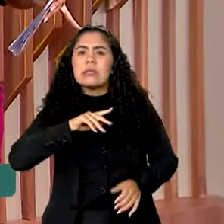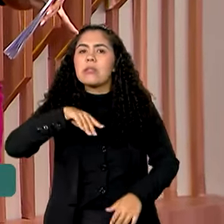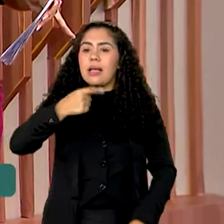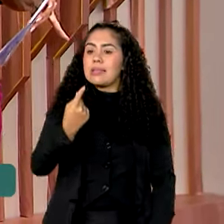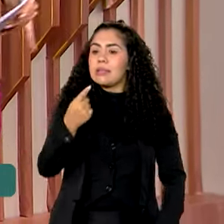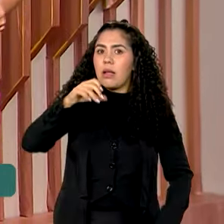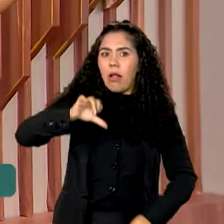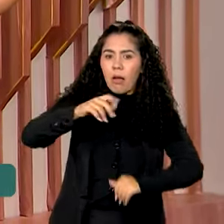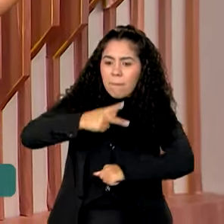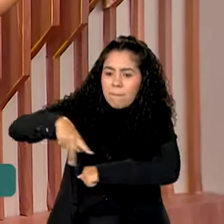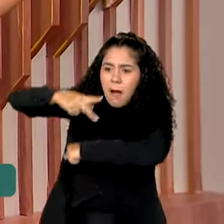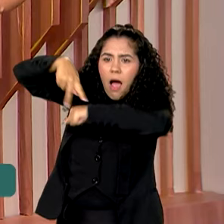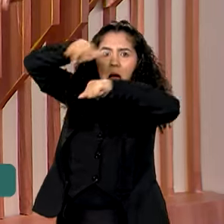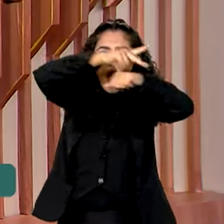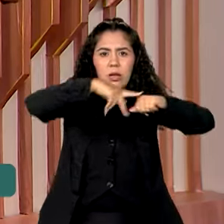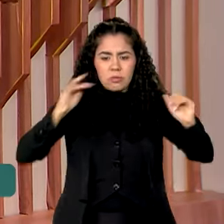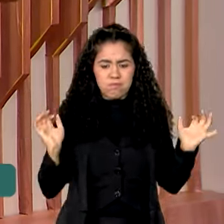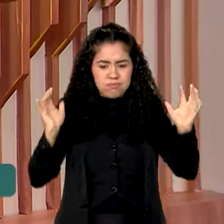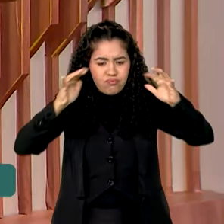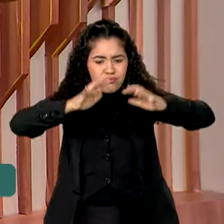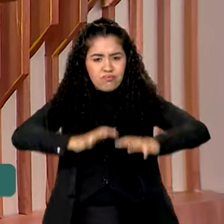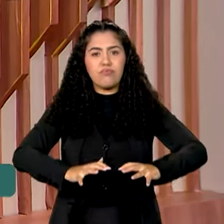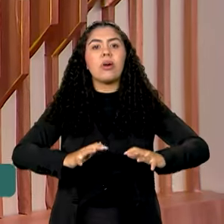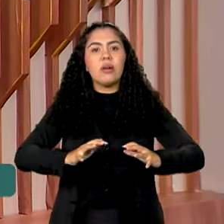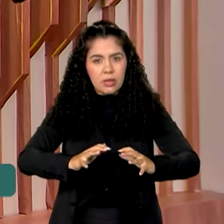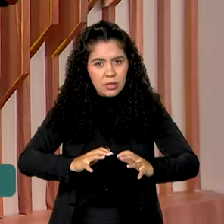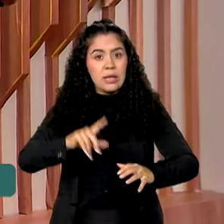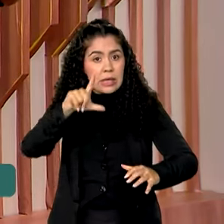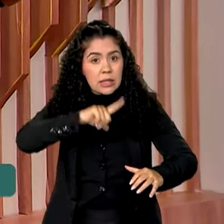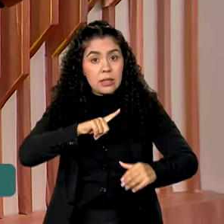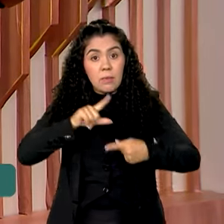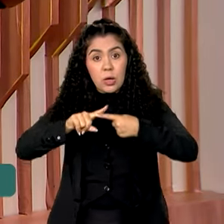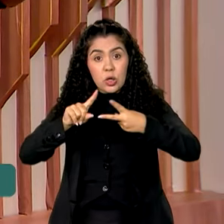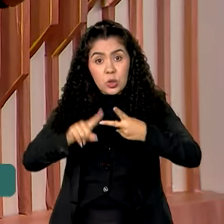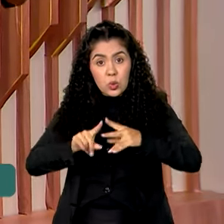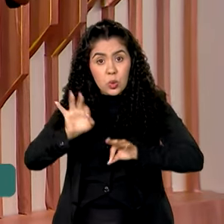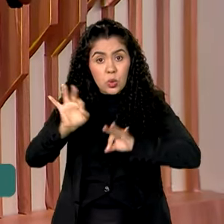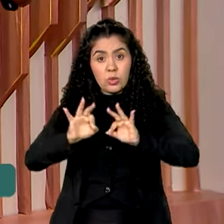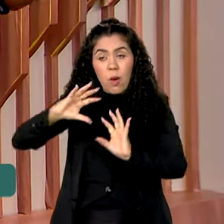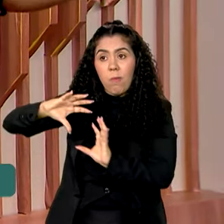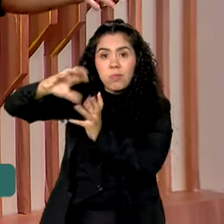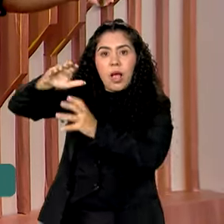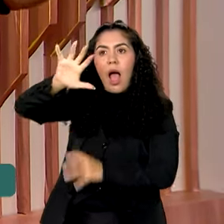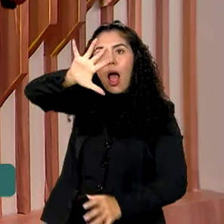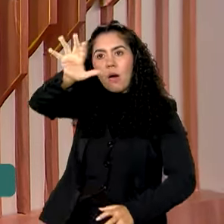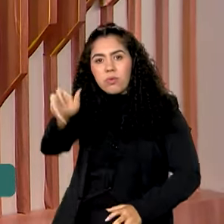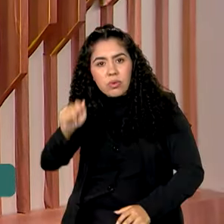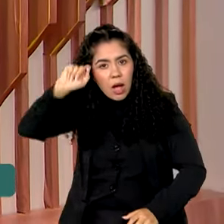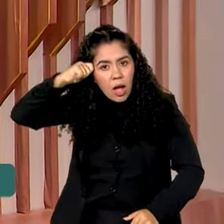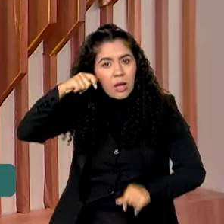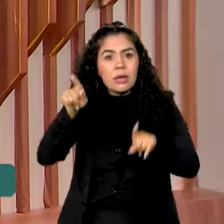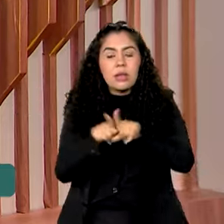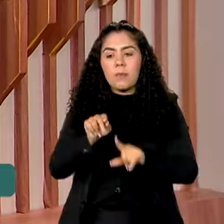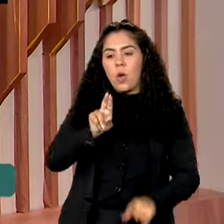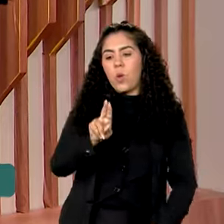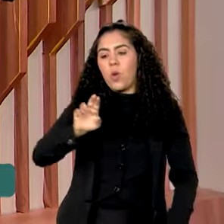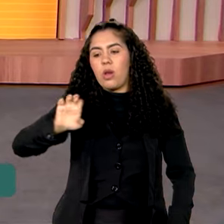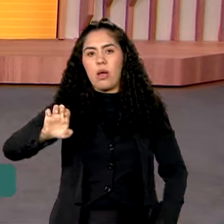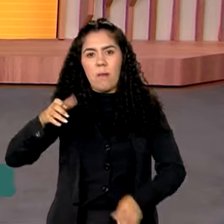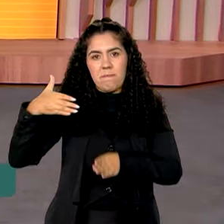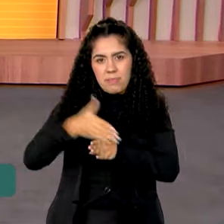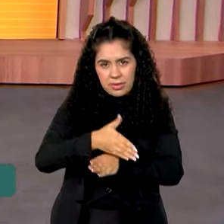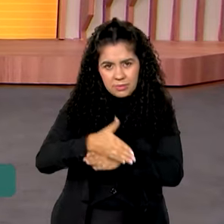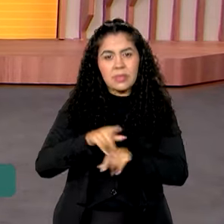economias do mundo é formado por 19 países e duas organizações globais, a União Africana e a União Europeia.